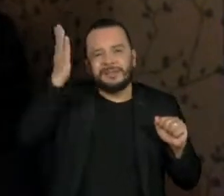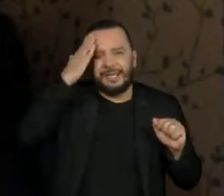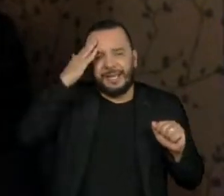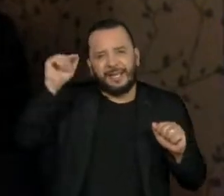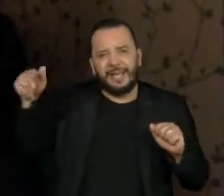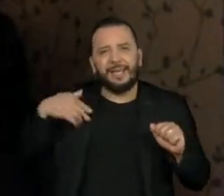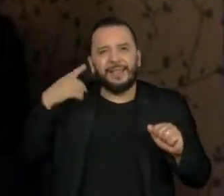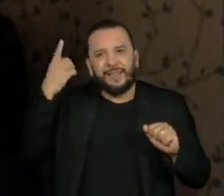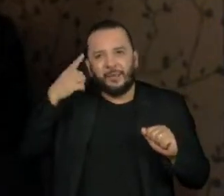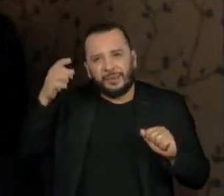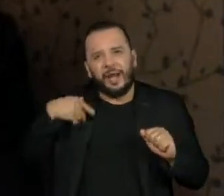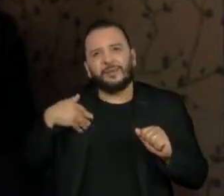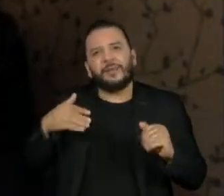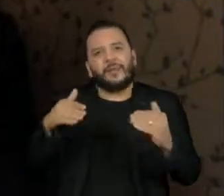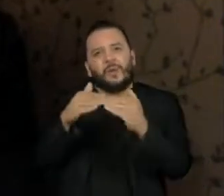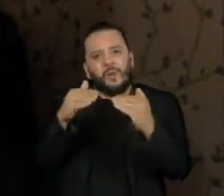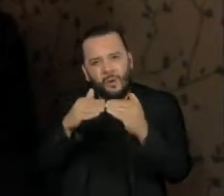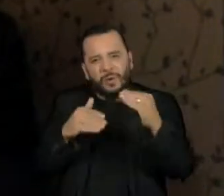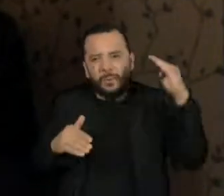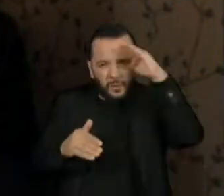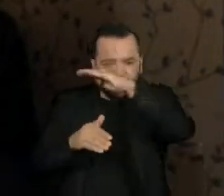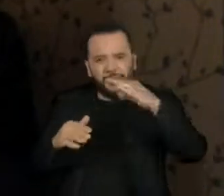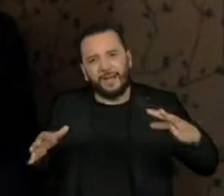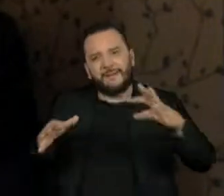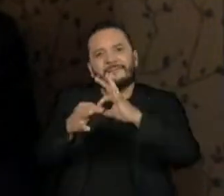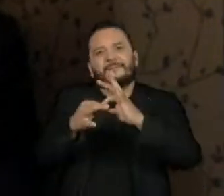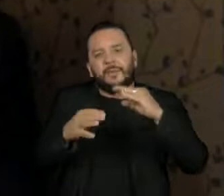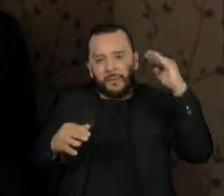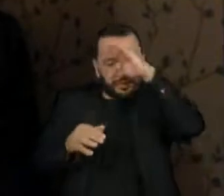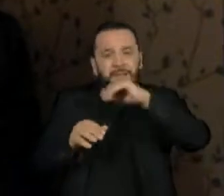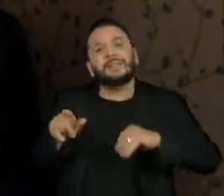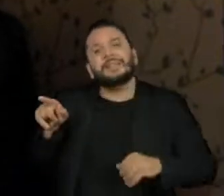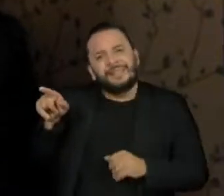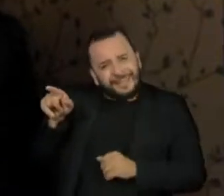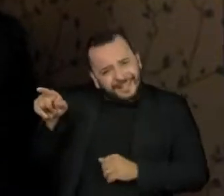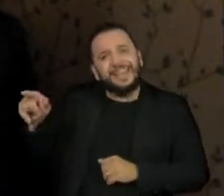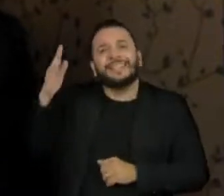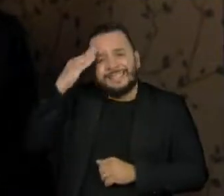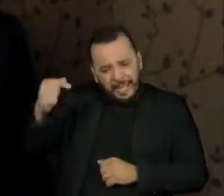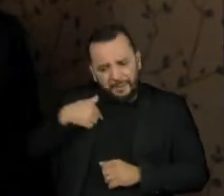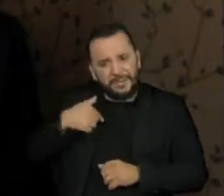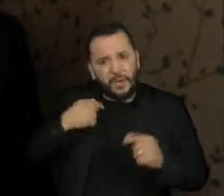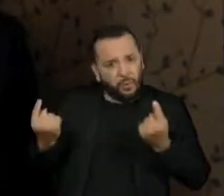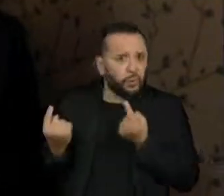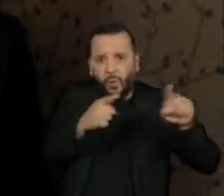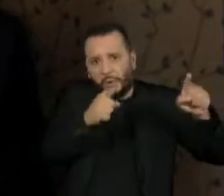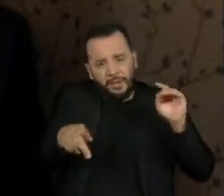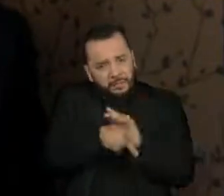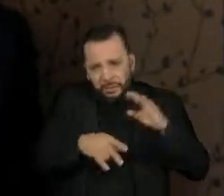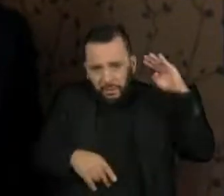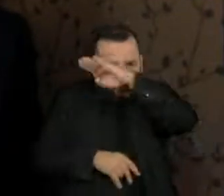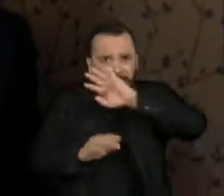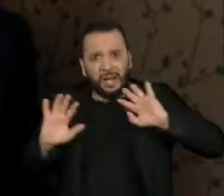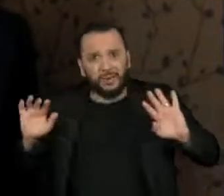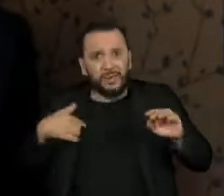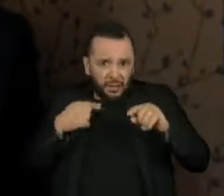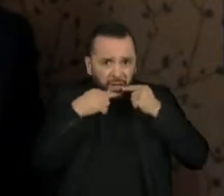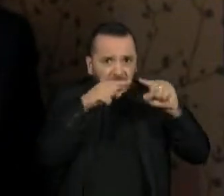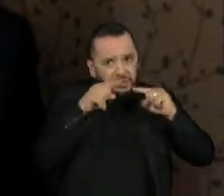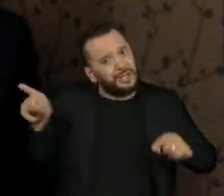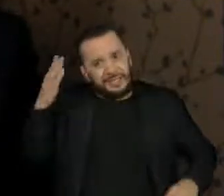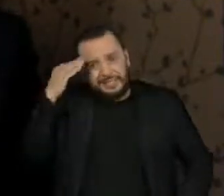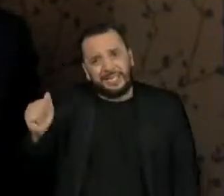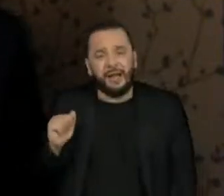um deputado alinhado com o governo e ele já tinha ciência de que eu era um deputado independente e muito crítico ao governo.